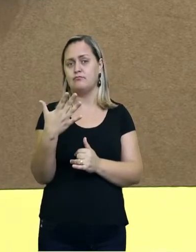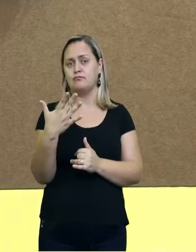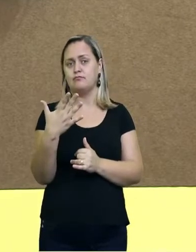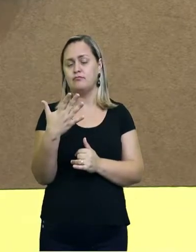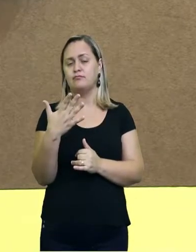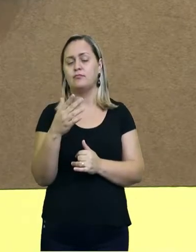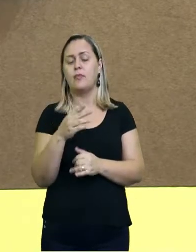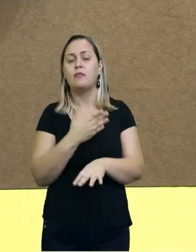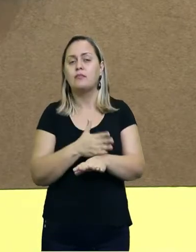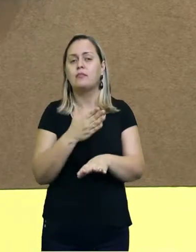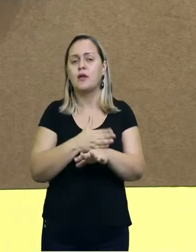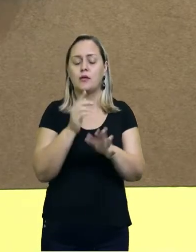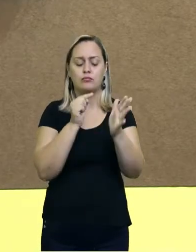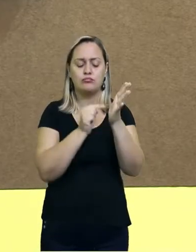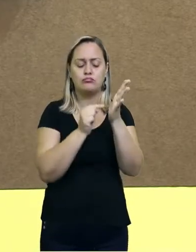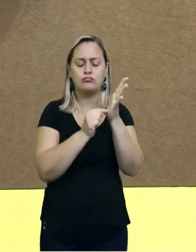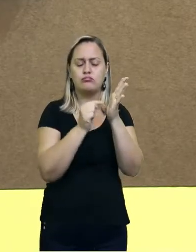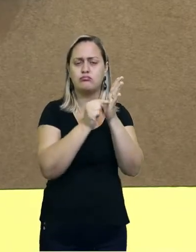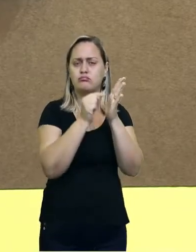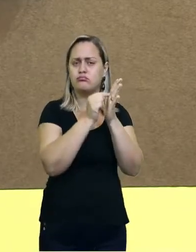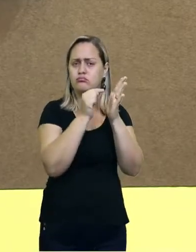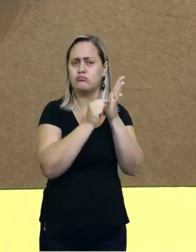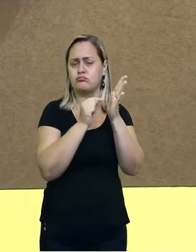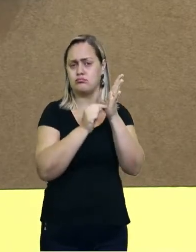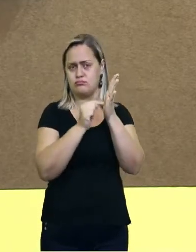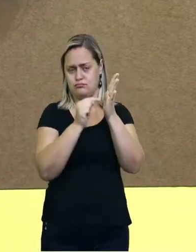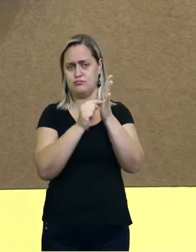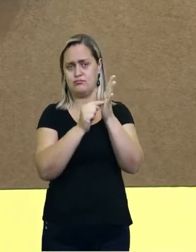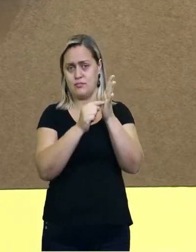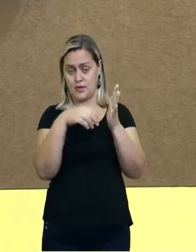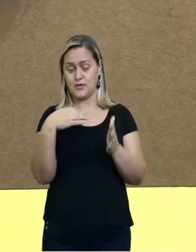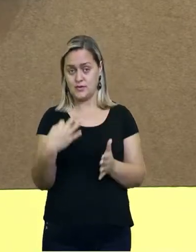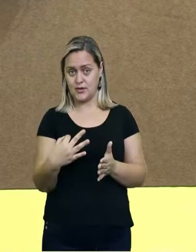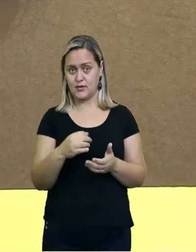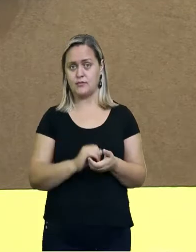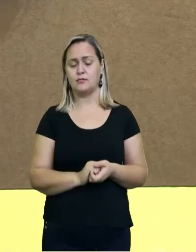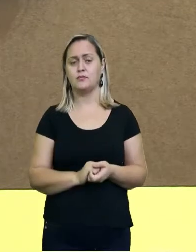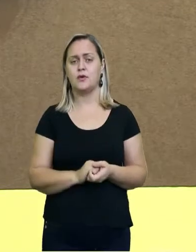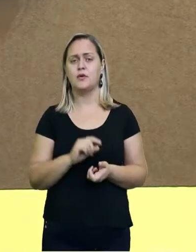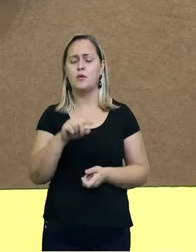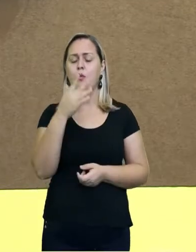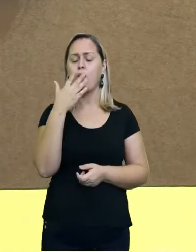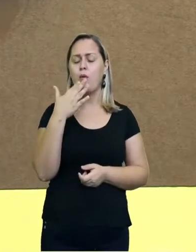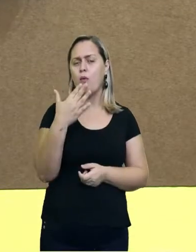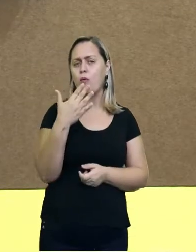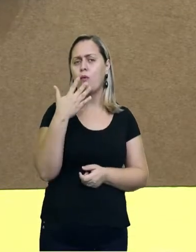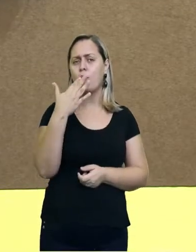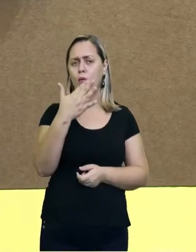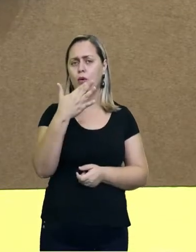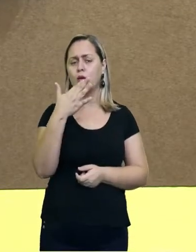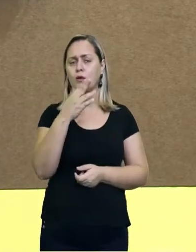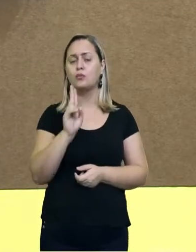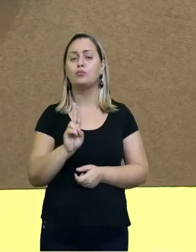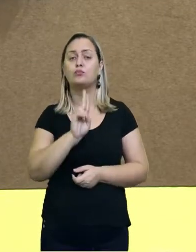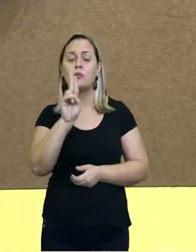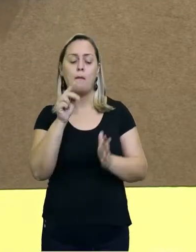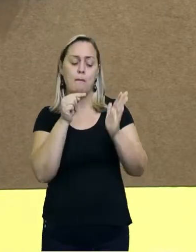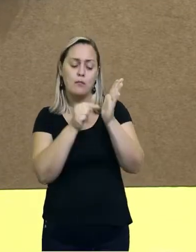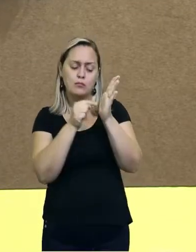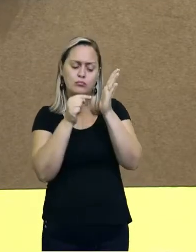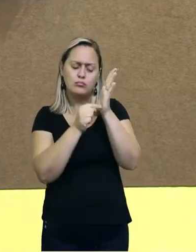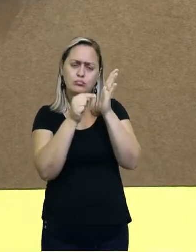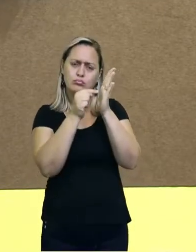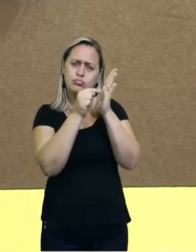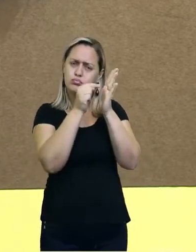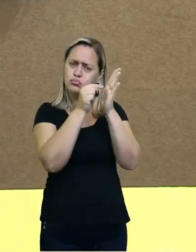O que é o pontilismo? Como eu disse, é o ponto. Você vai pintar com o ponto. Você vai